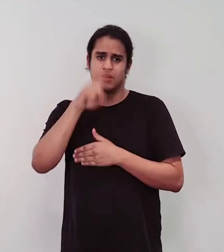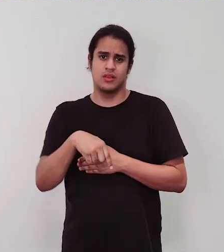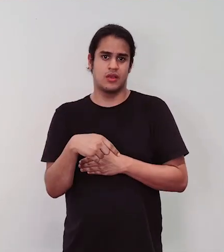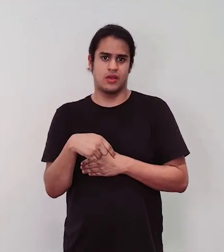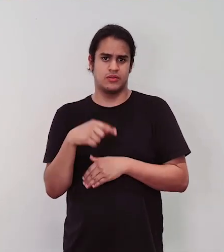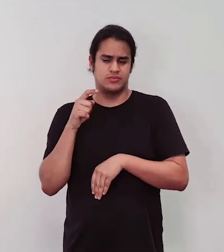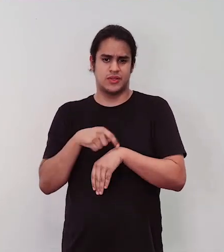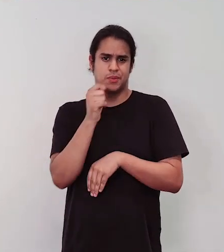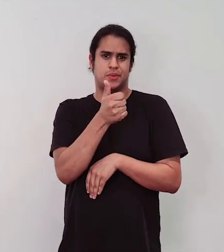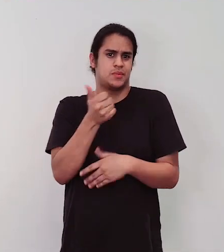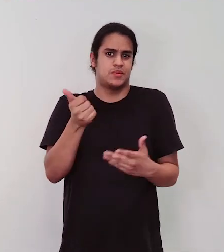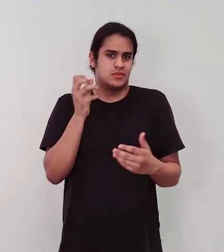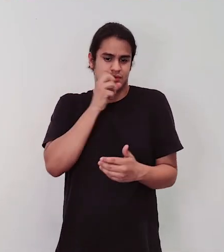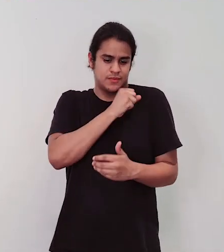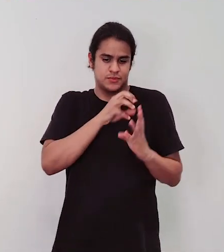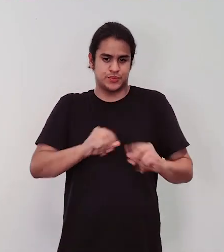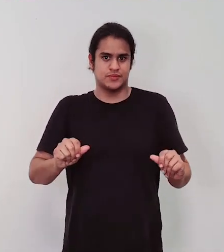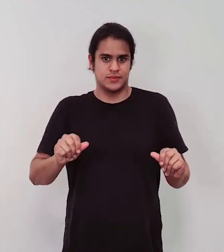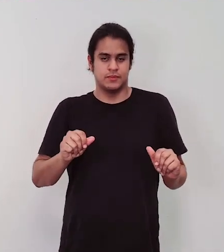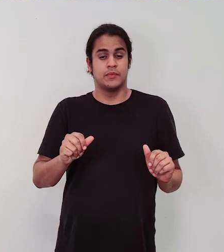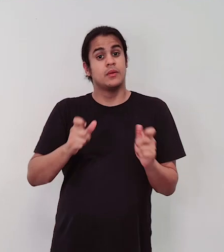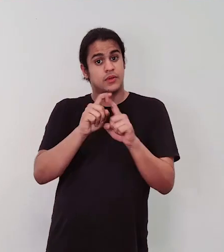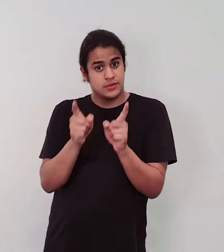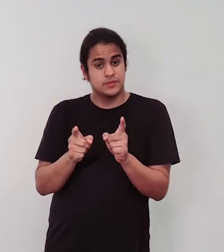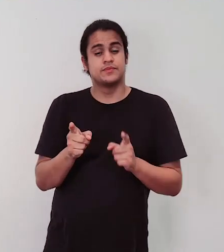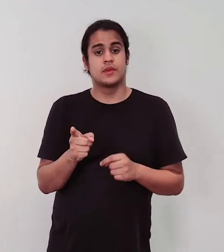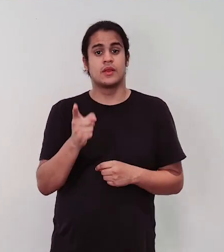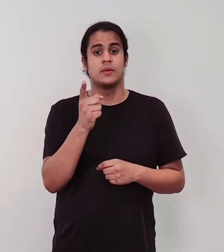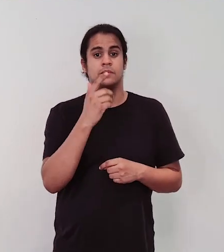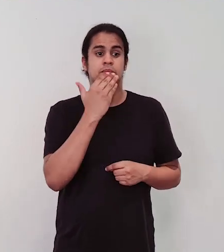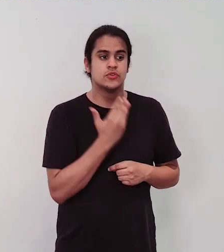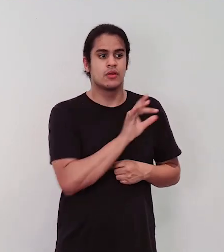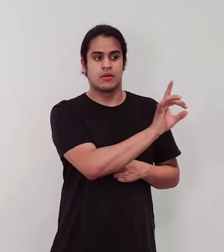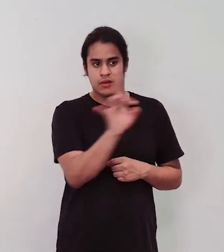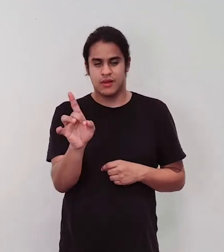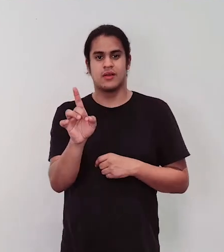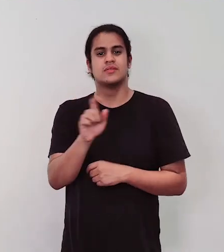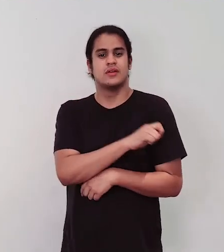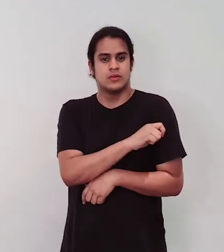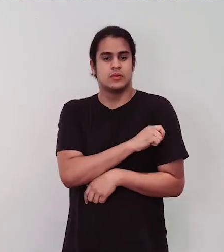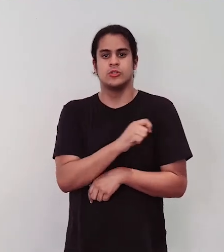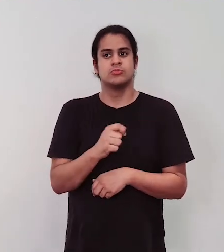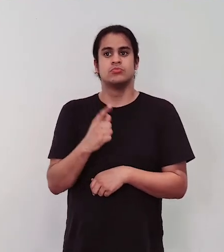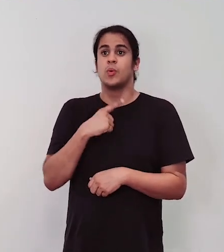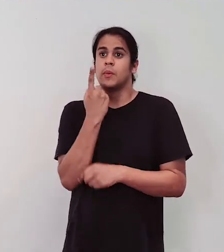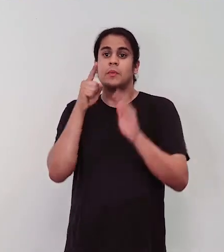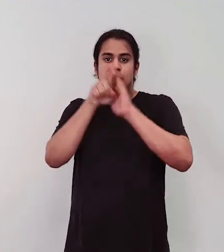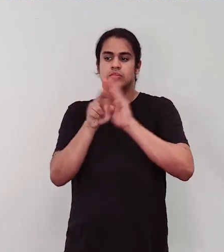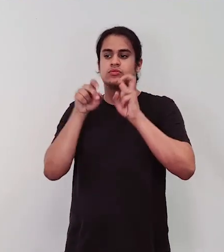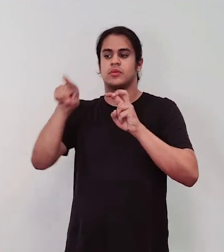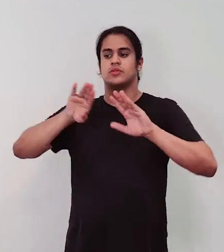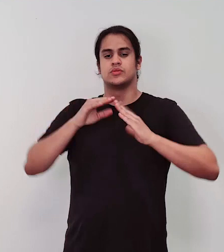dura pouco, assim, colado num espaço grande, mas eu propus que cada estudante elaborasse uma pergunta sobre a escola,